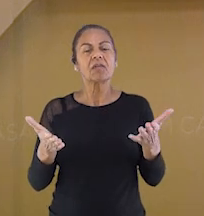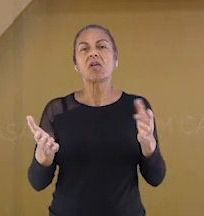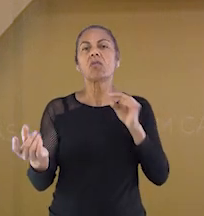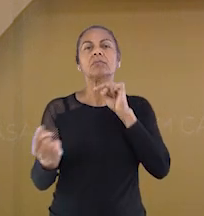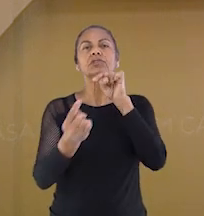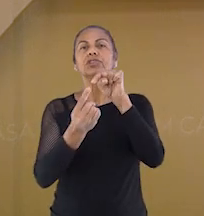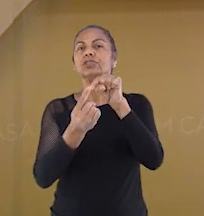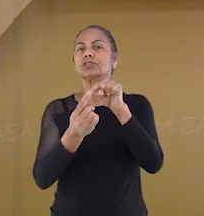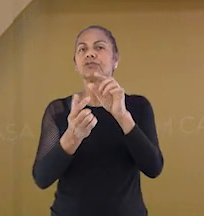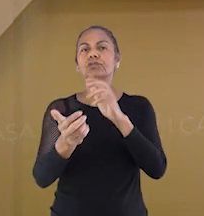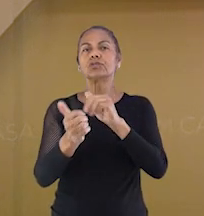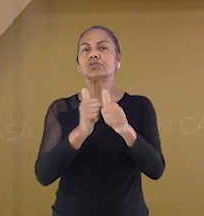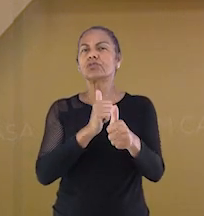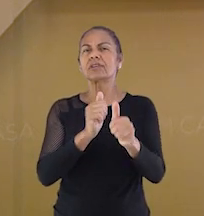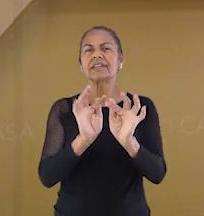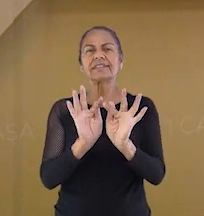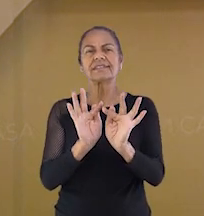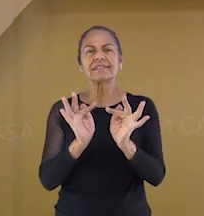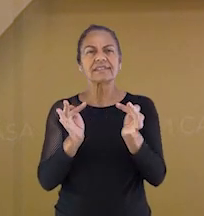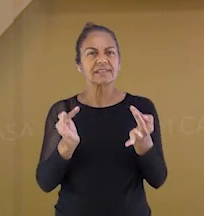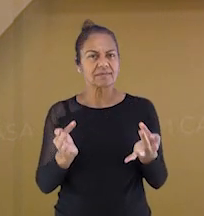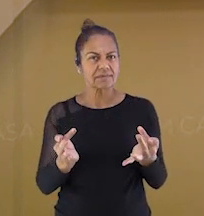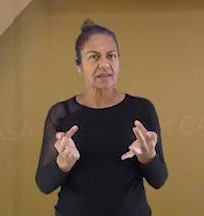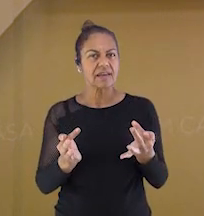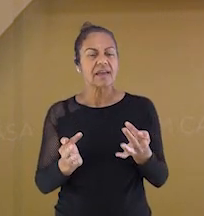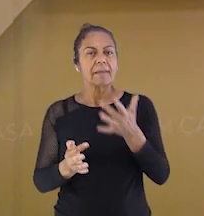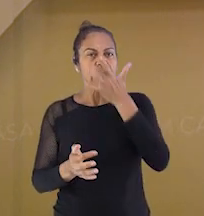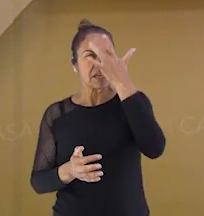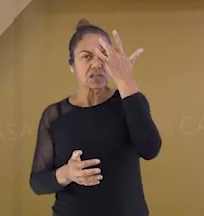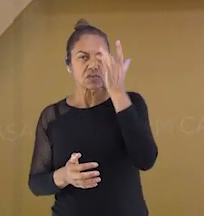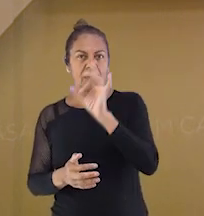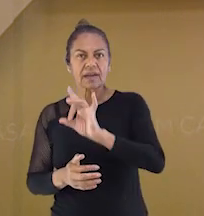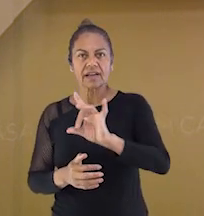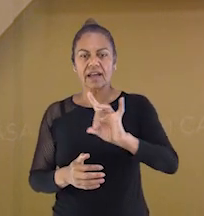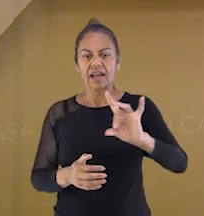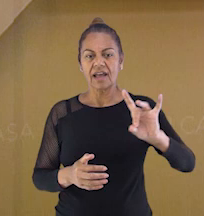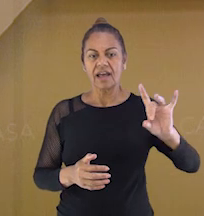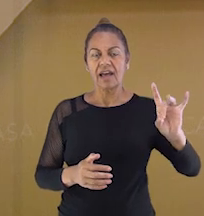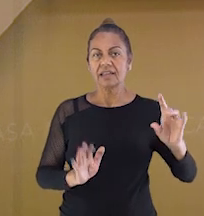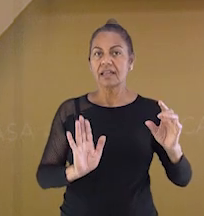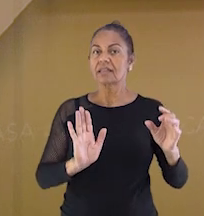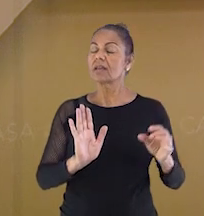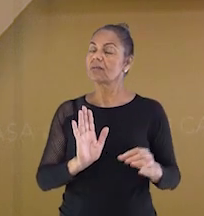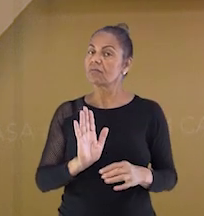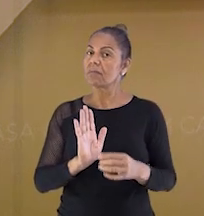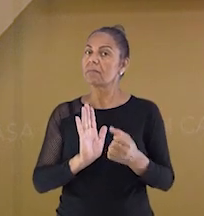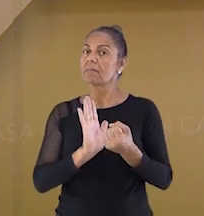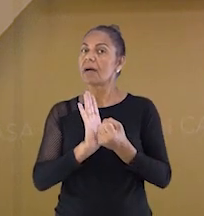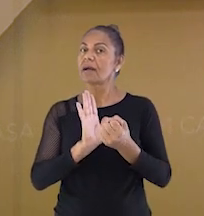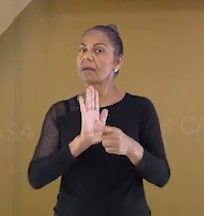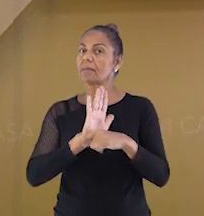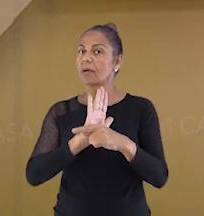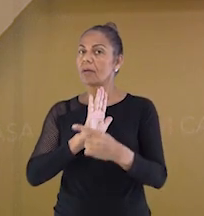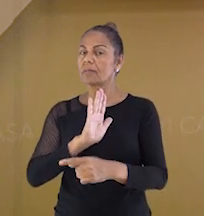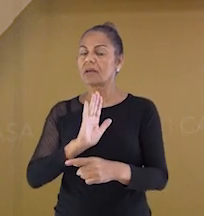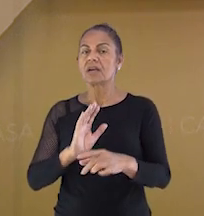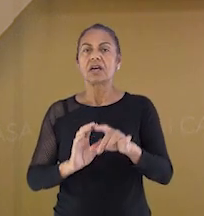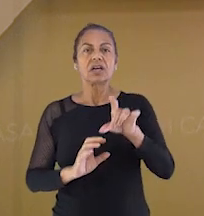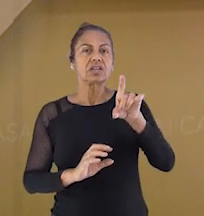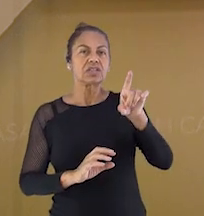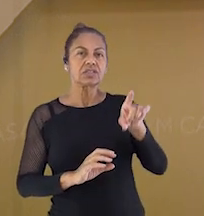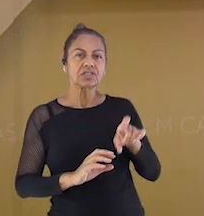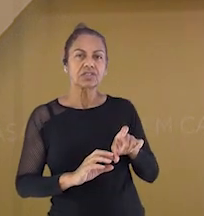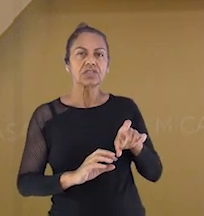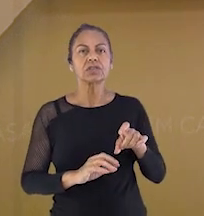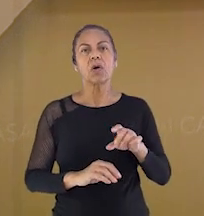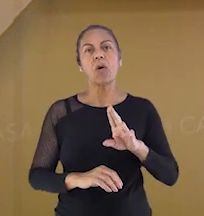cada participante deve usar um símbolo, X ou 0. Vence o jogador que conseguir